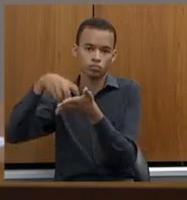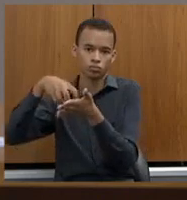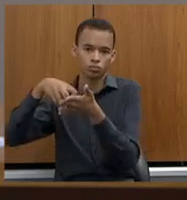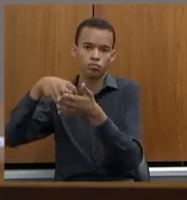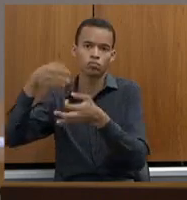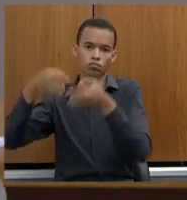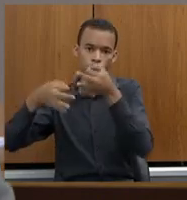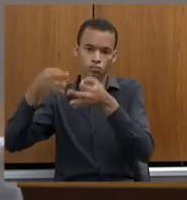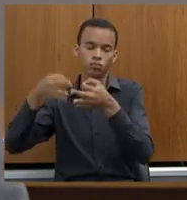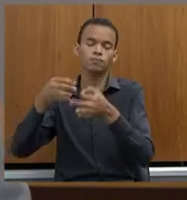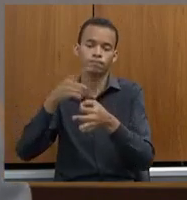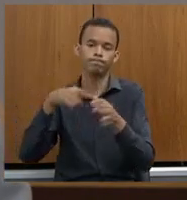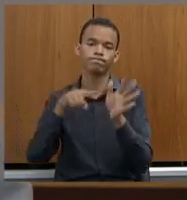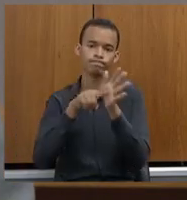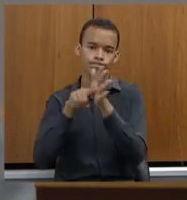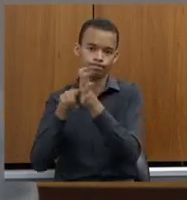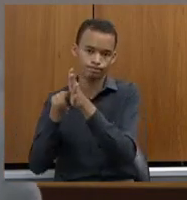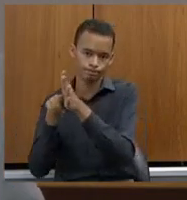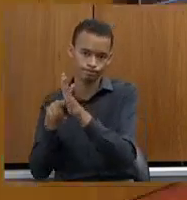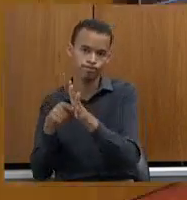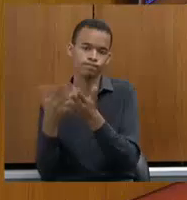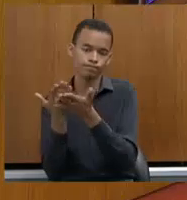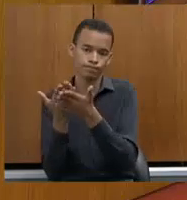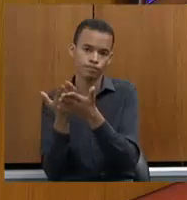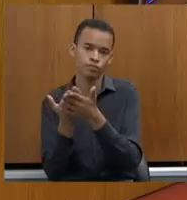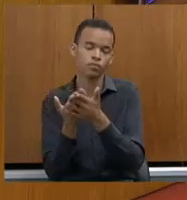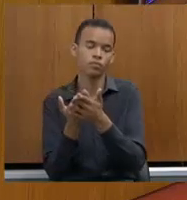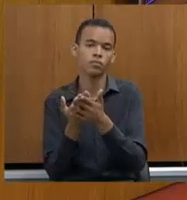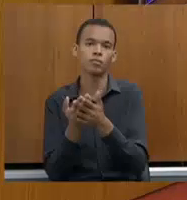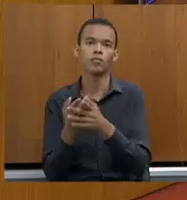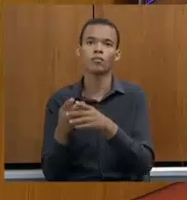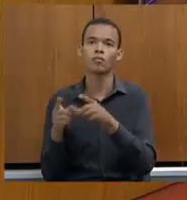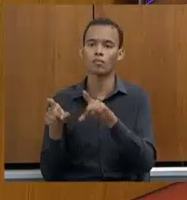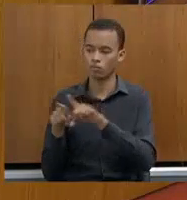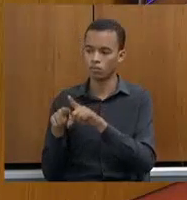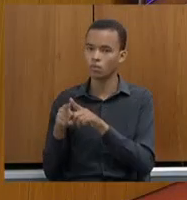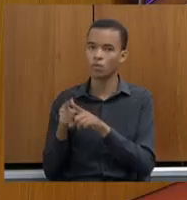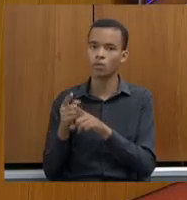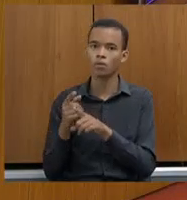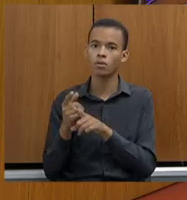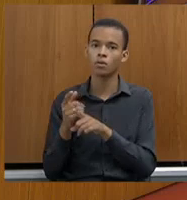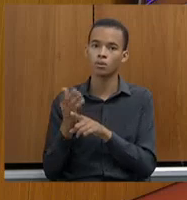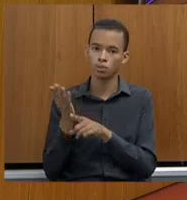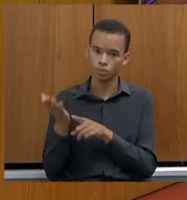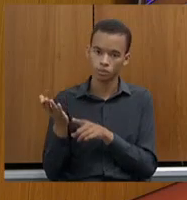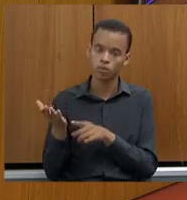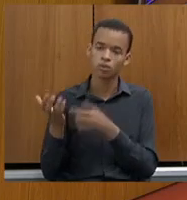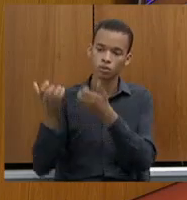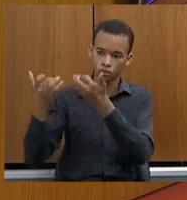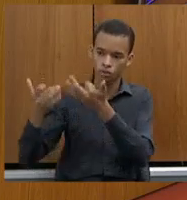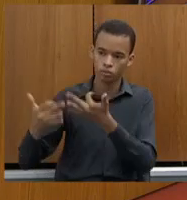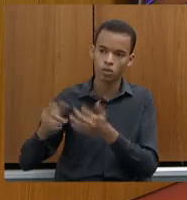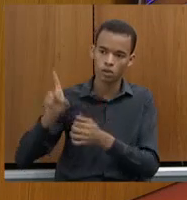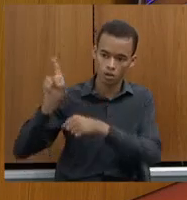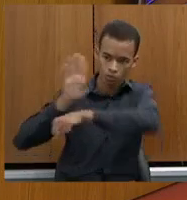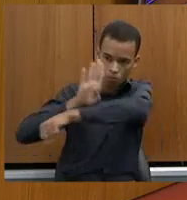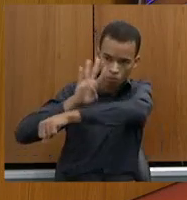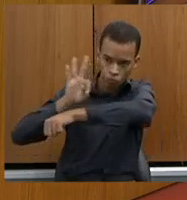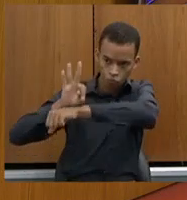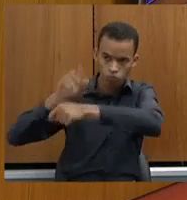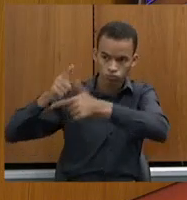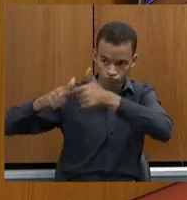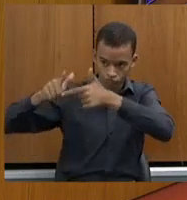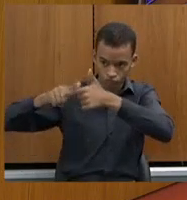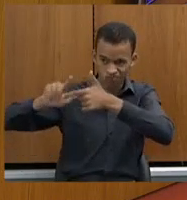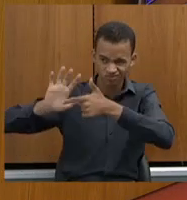Deputado João Leite, sobre a Deandre Betim, da mesma maneira, nós vamos estudar esse assunto para ver